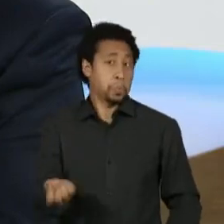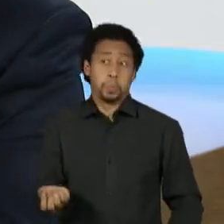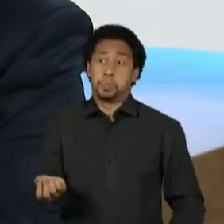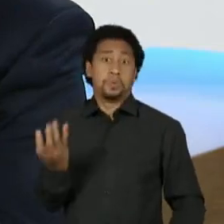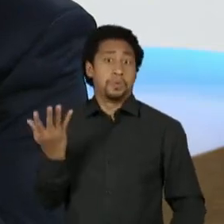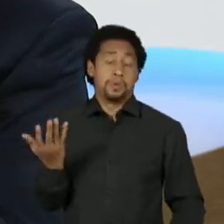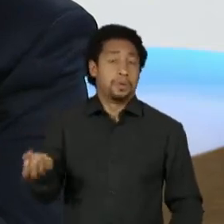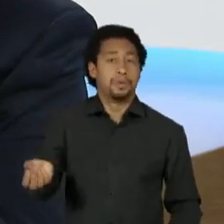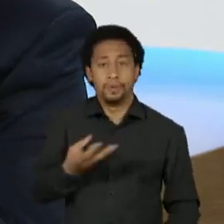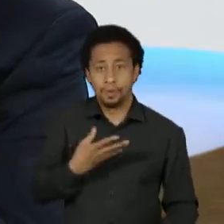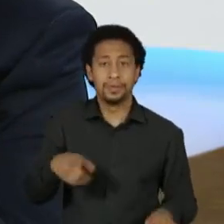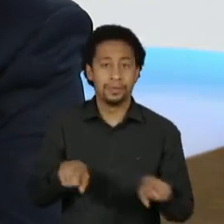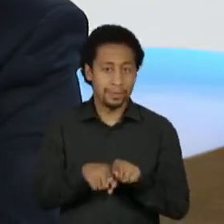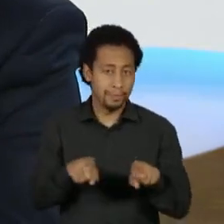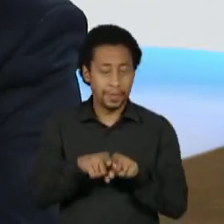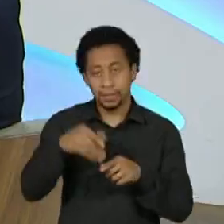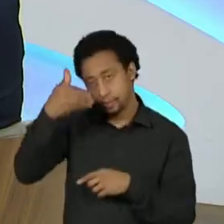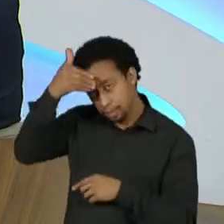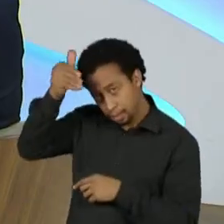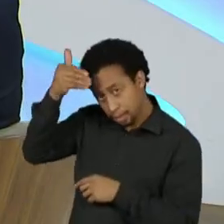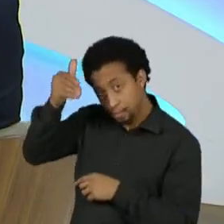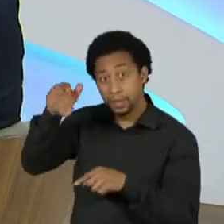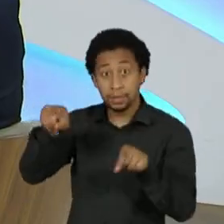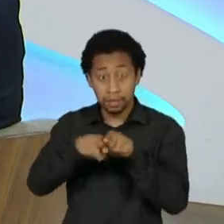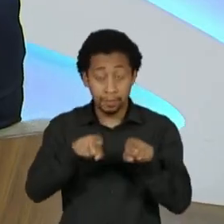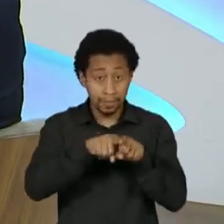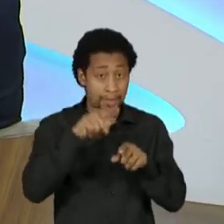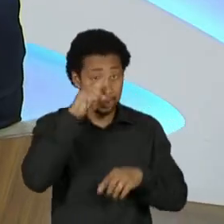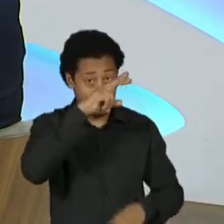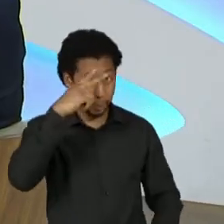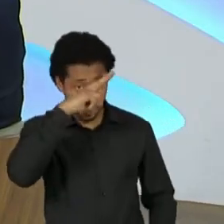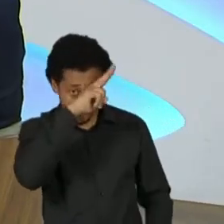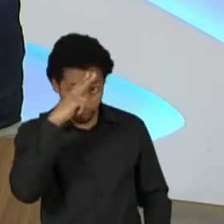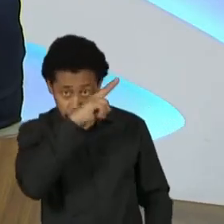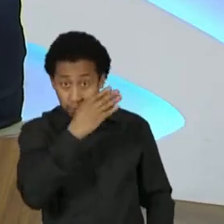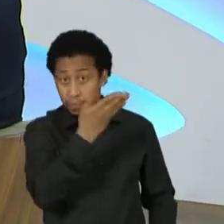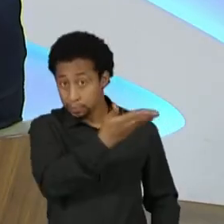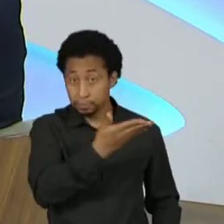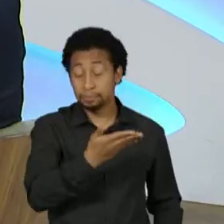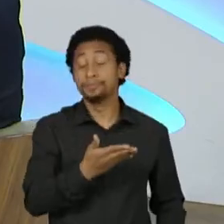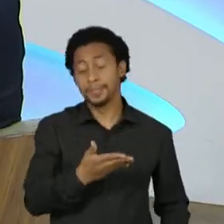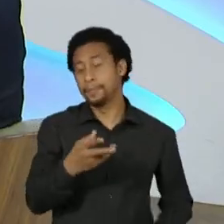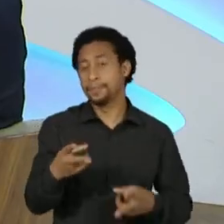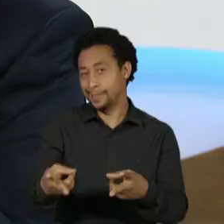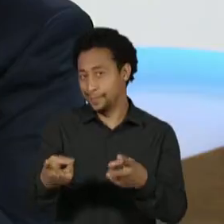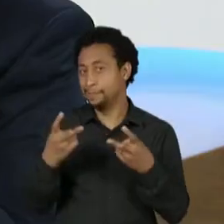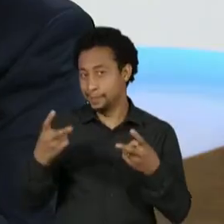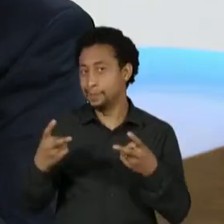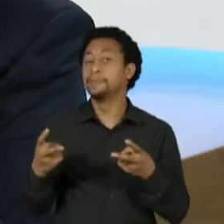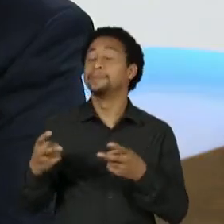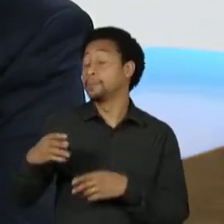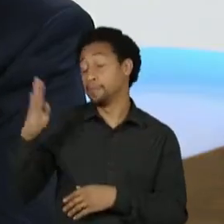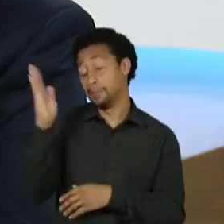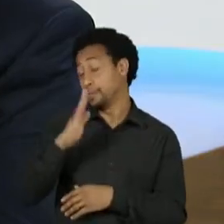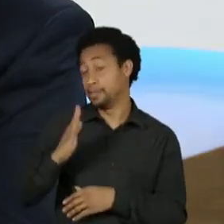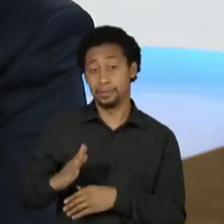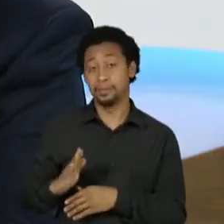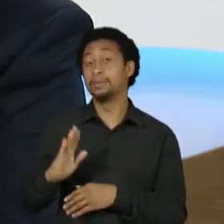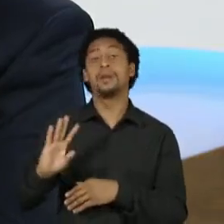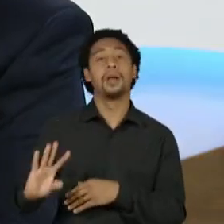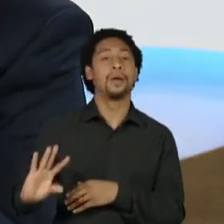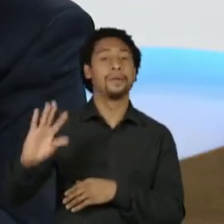viu com o Donald Trump, viu no México e a gente estava óbvio que o Brasil também ia passar por essa onda